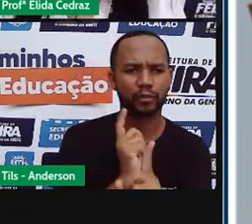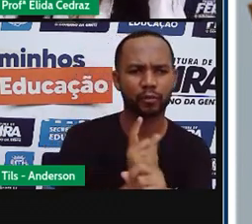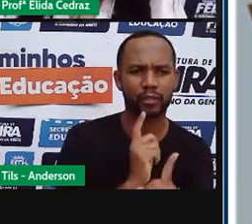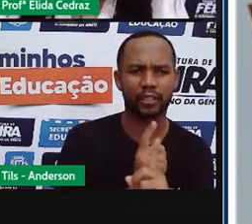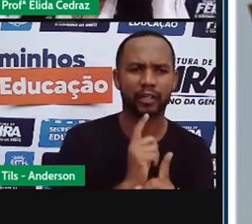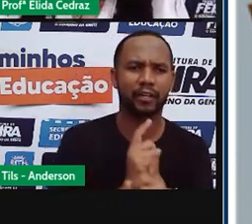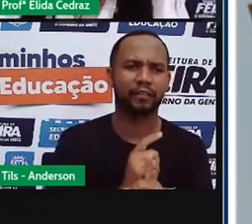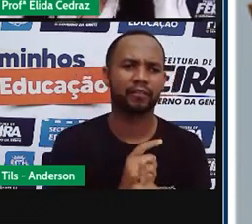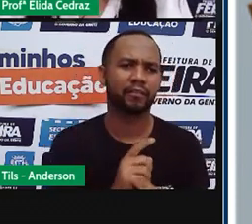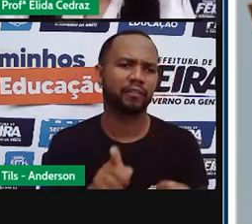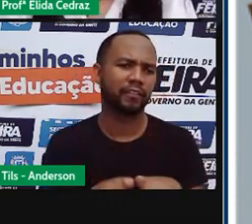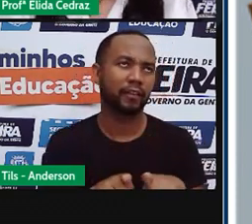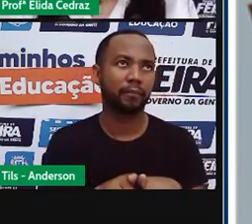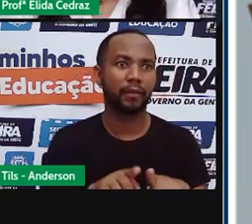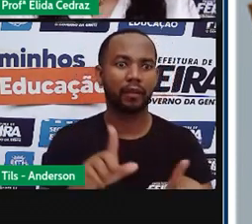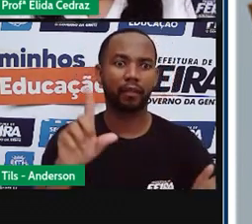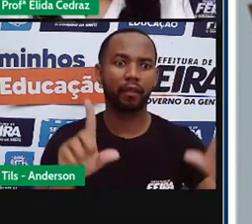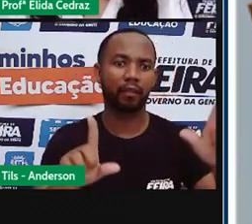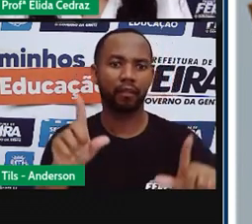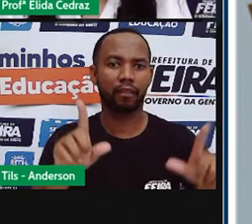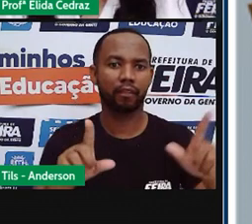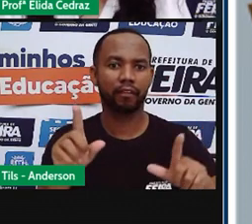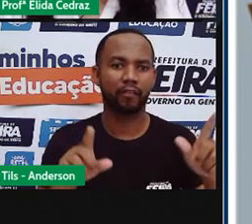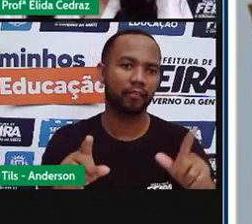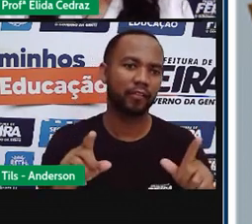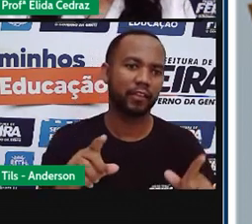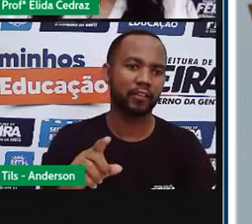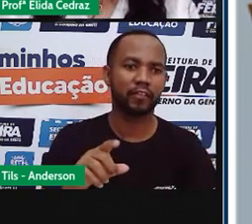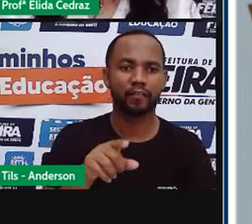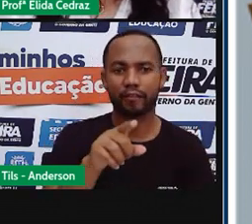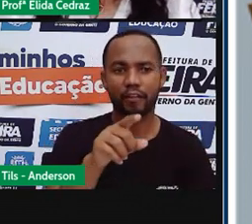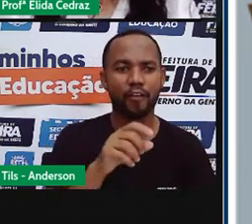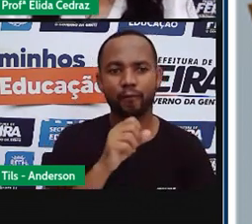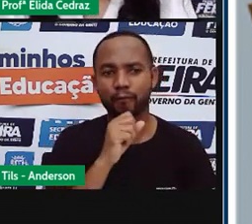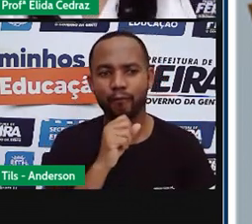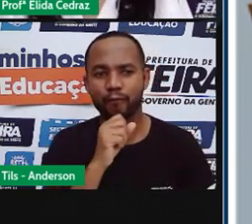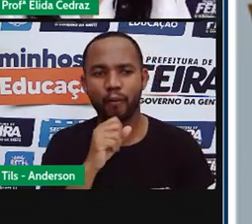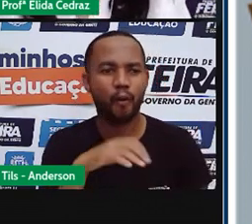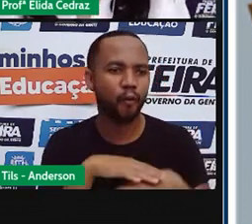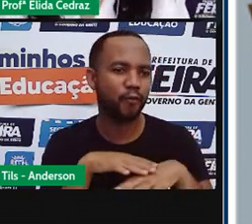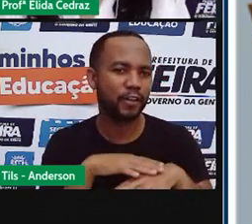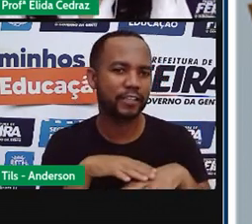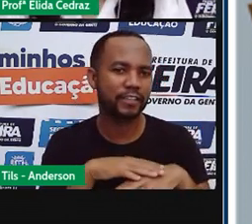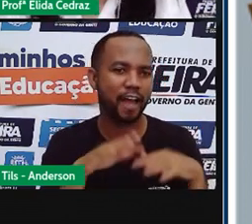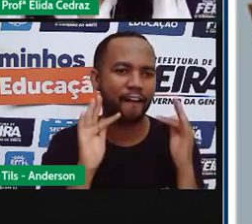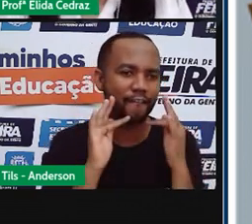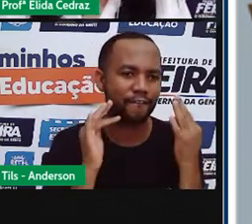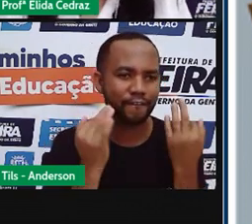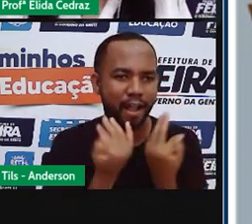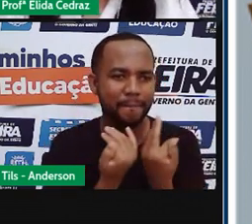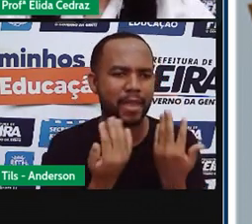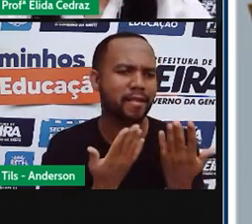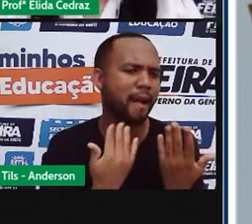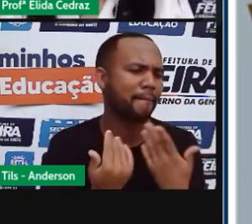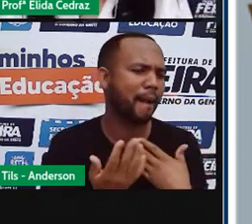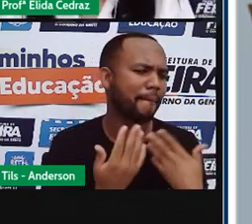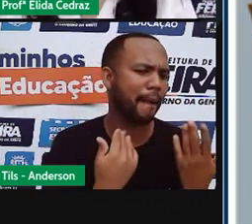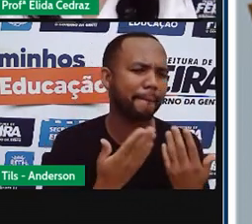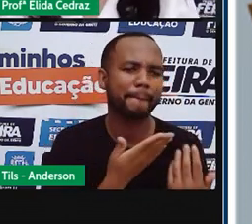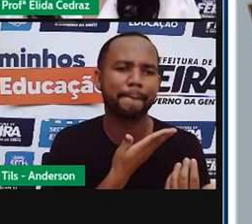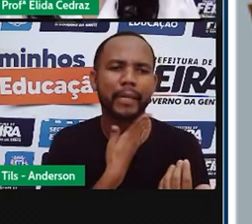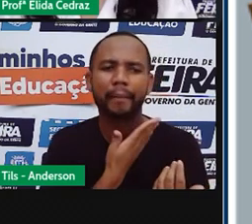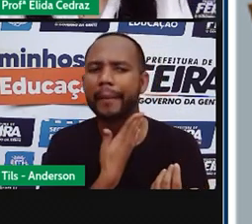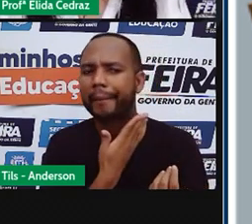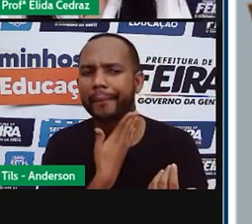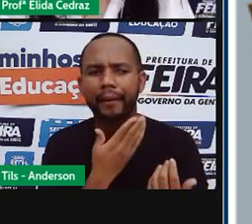que tinha assistido. Os idosos conversavam, os pais, mesmo quando cansados dos trabalhos, chegavam